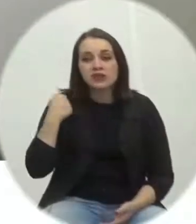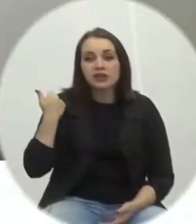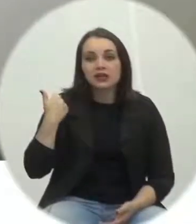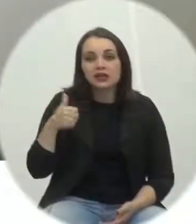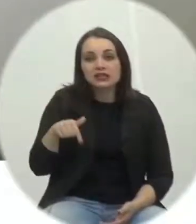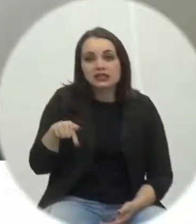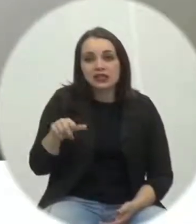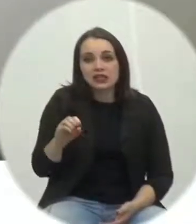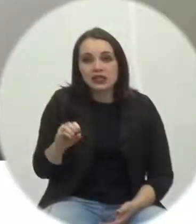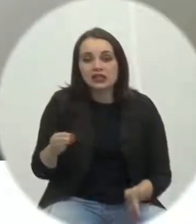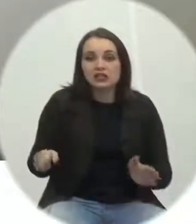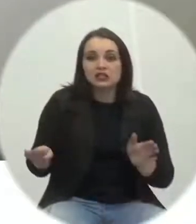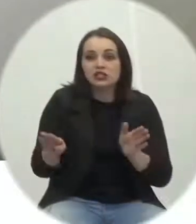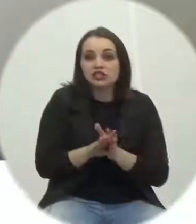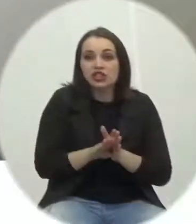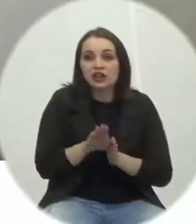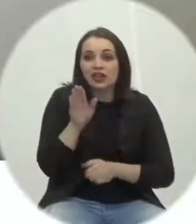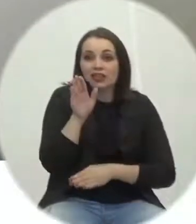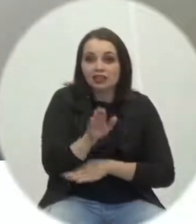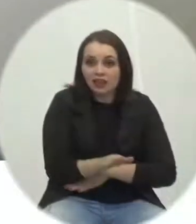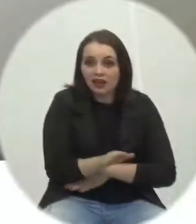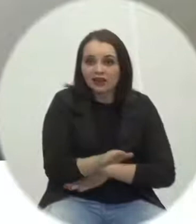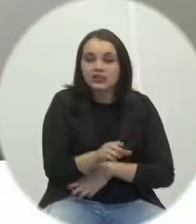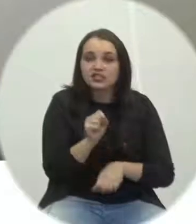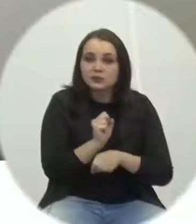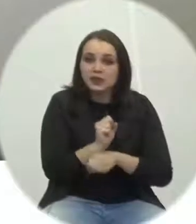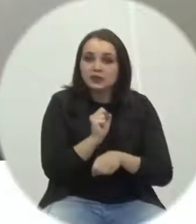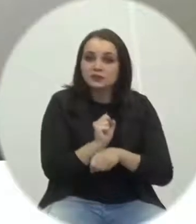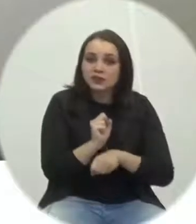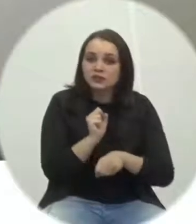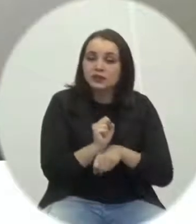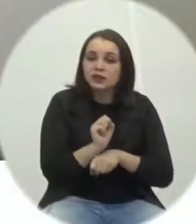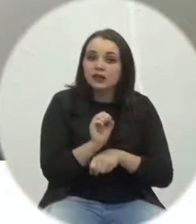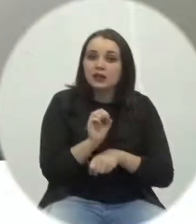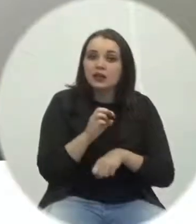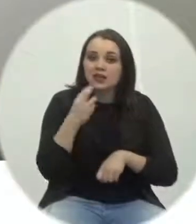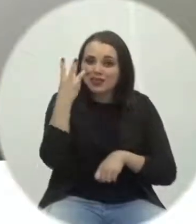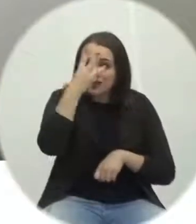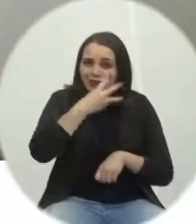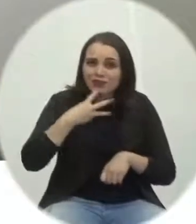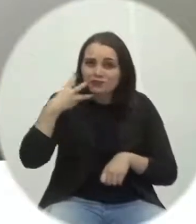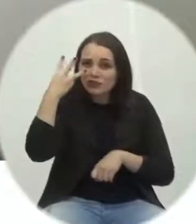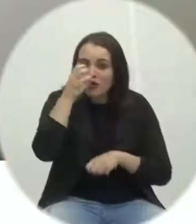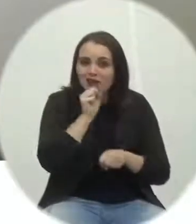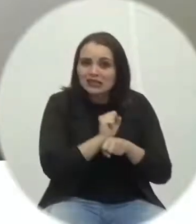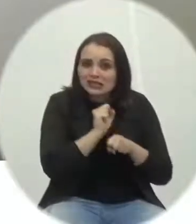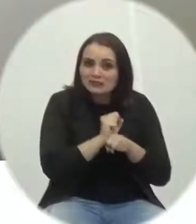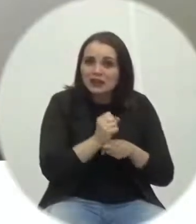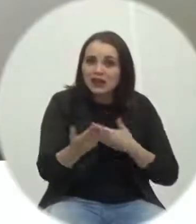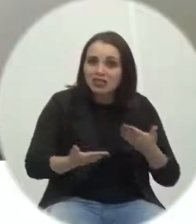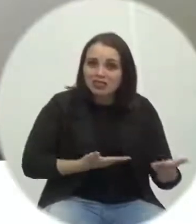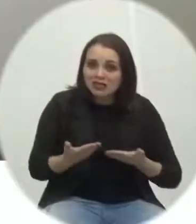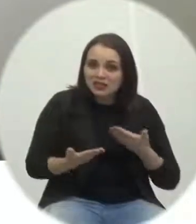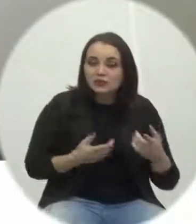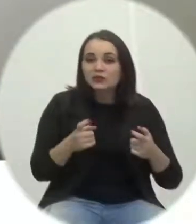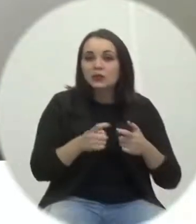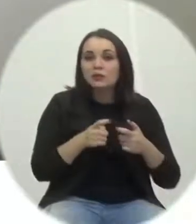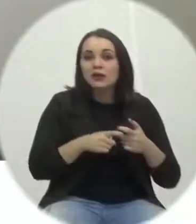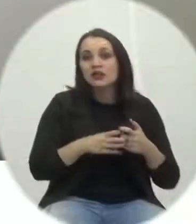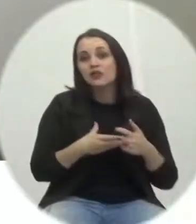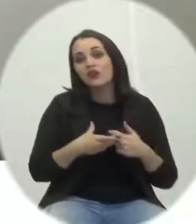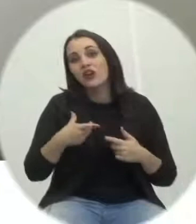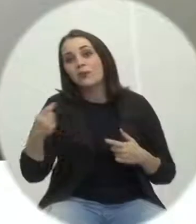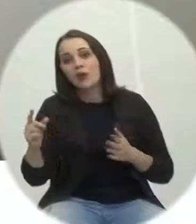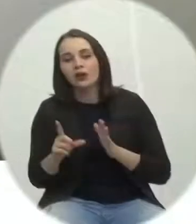tarde e sai no finalzinho da tarde, quer dizer, mais de três horas ali esperando para ser atendida. Na